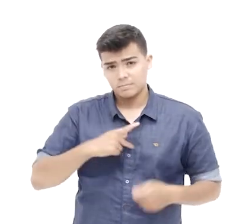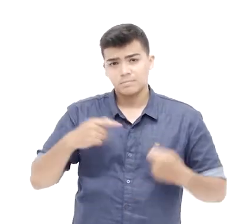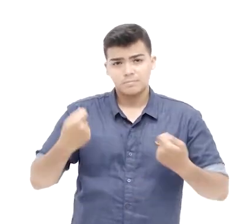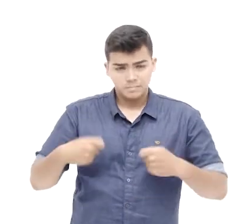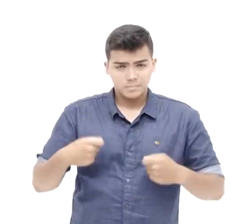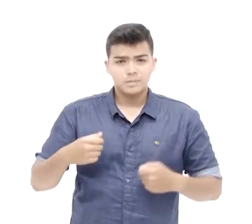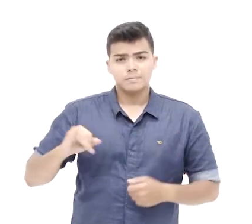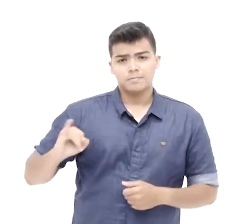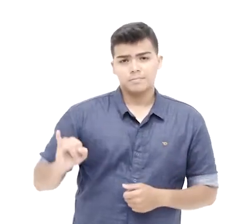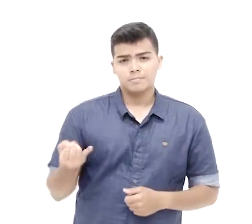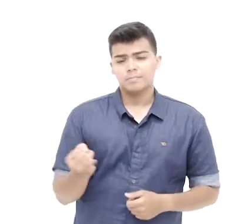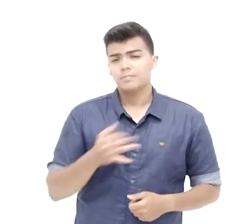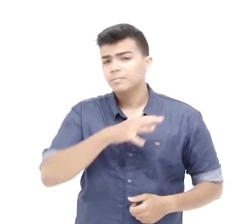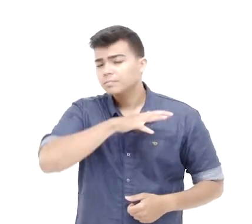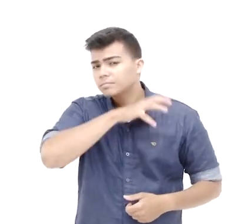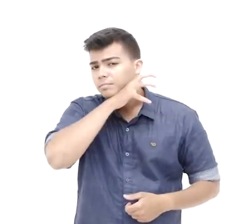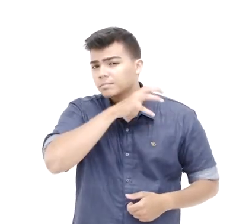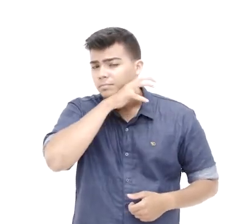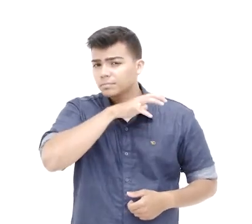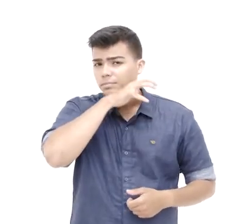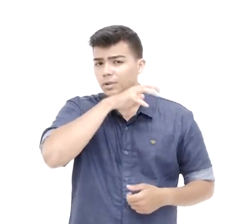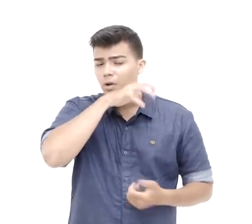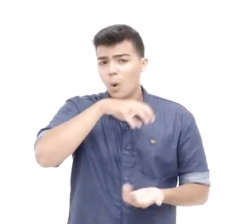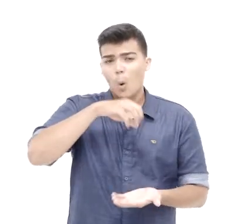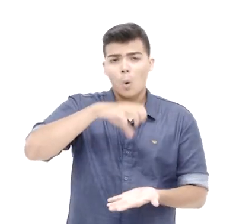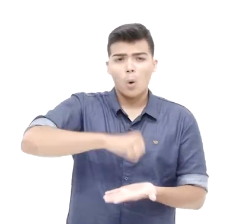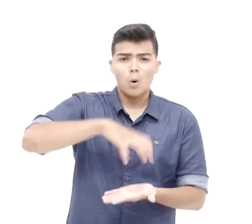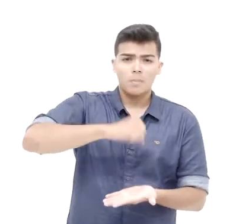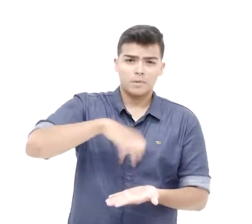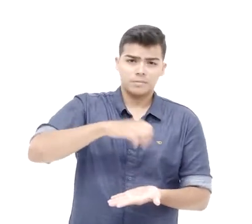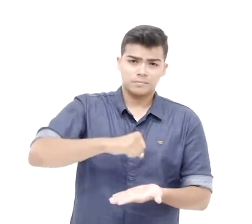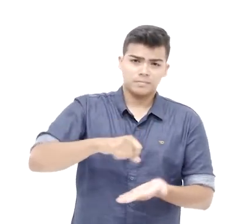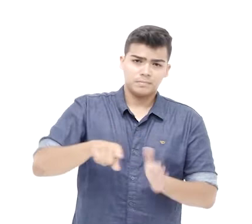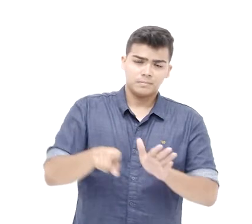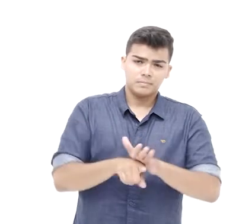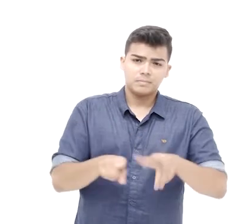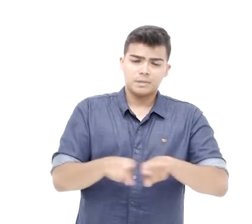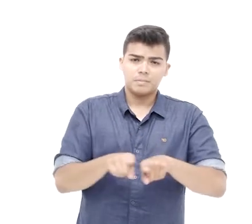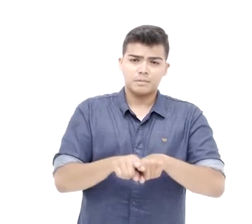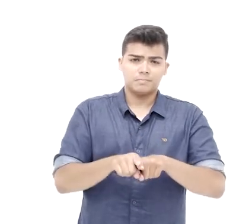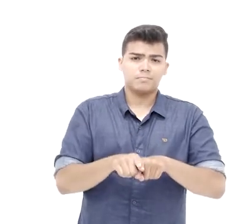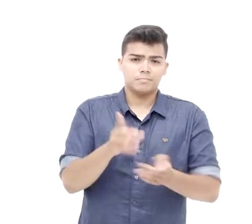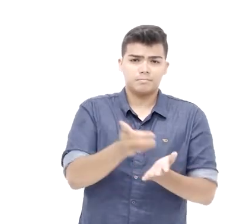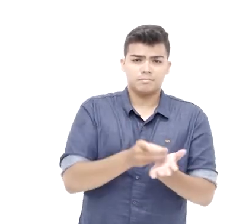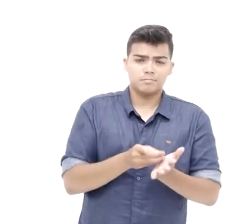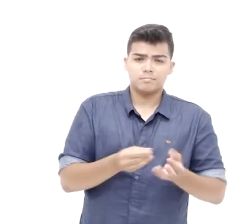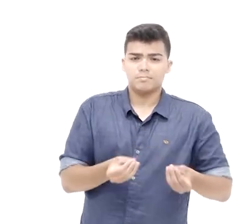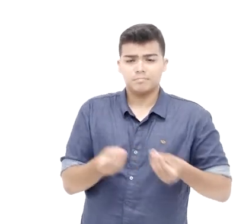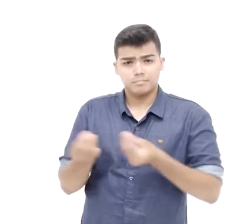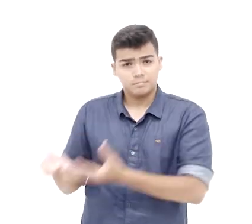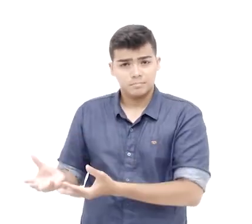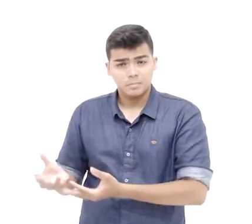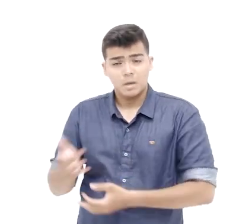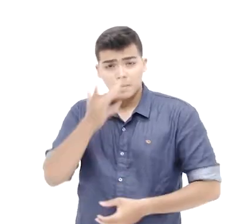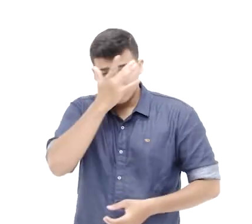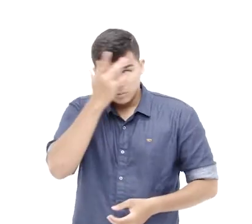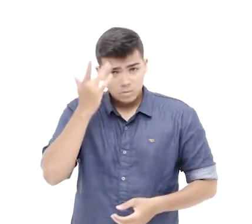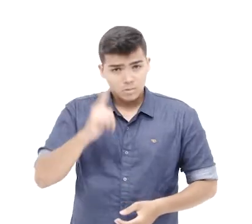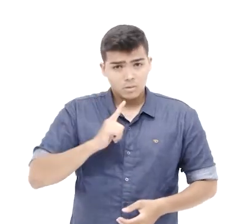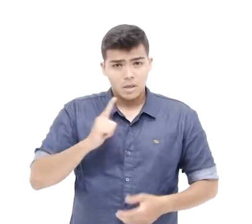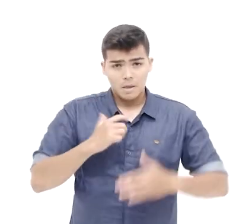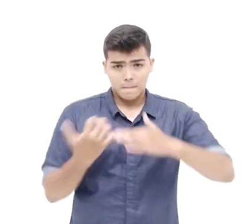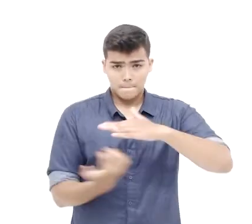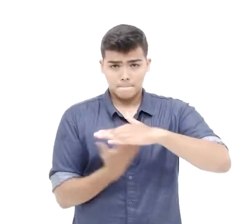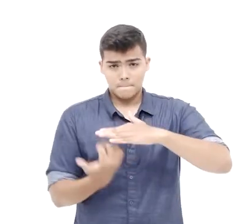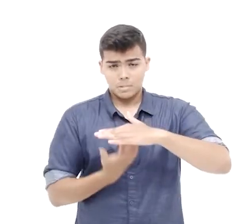esses devem apresentar a última declaração do imposto de renda com a cópia também do recibo de entrega da declaração. Para aquelas pessoas